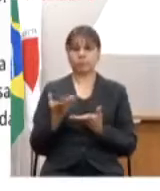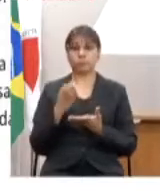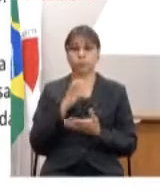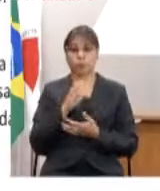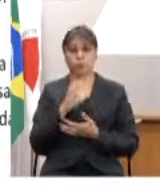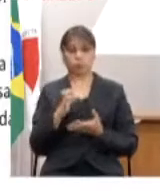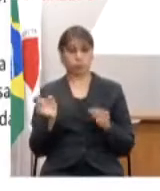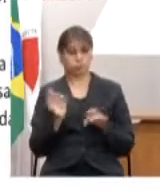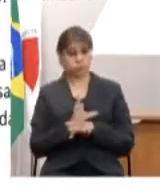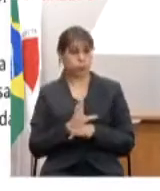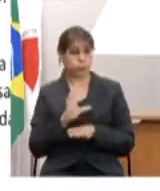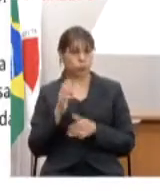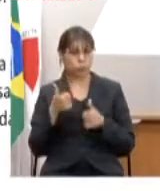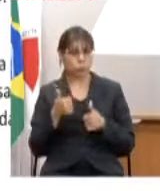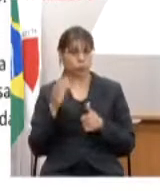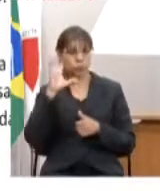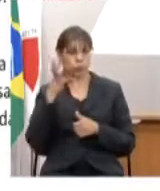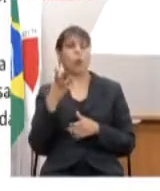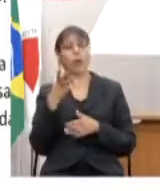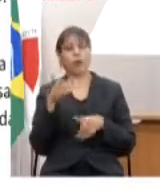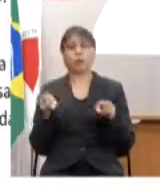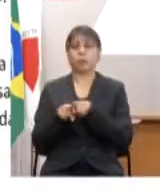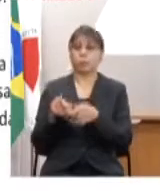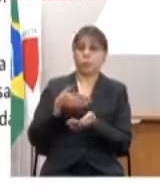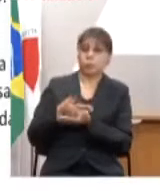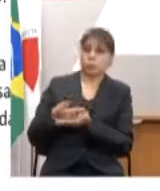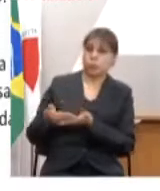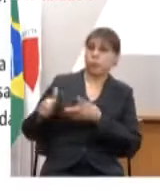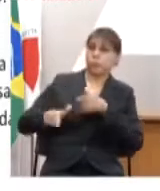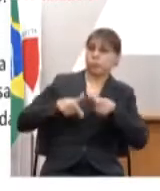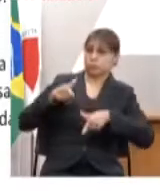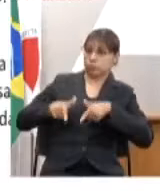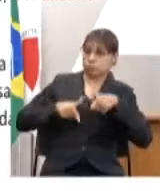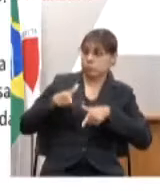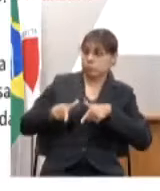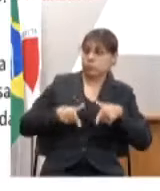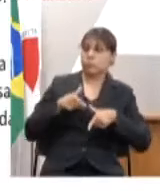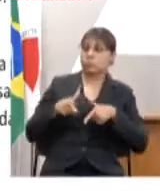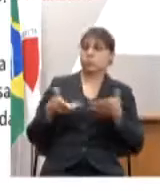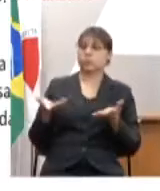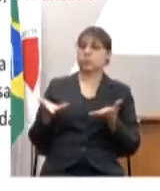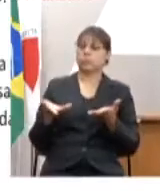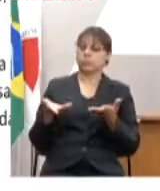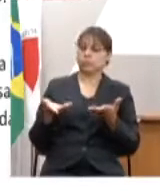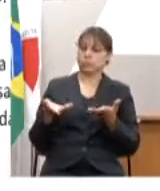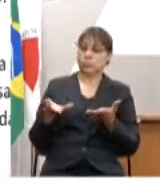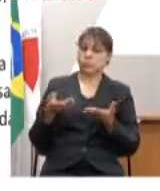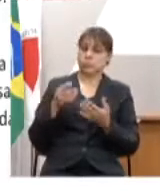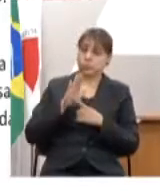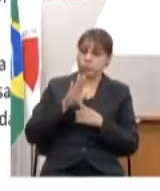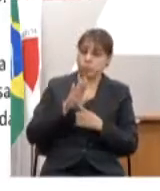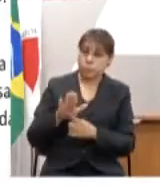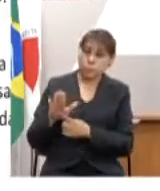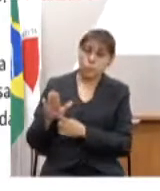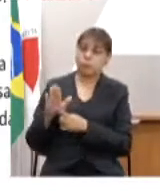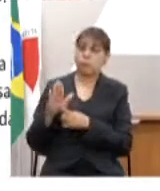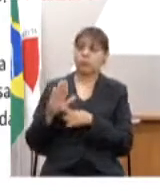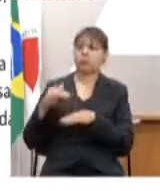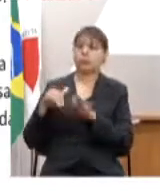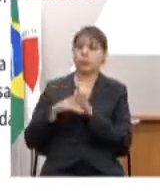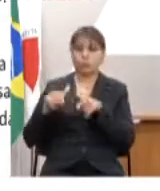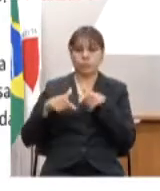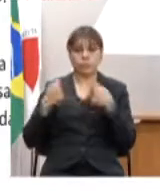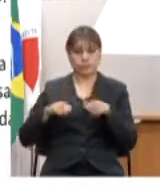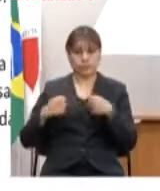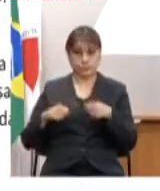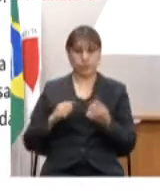começar uma instância tática operacional de levar todas as ações que nós precisamos para